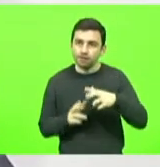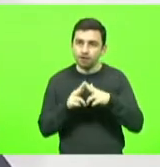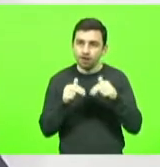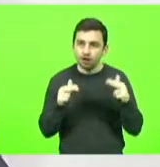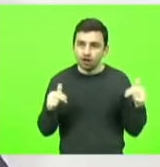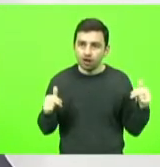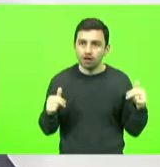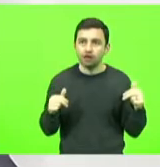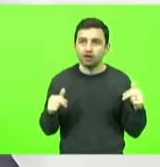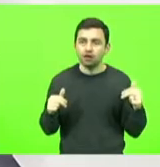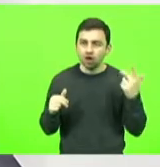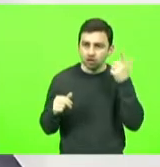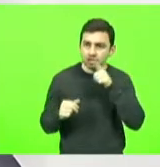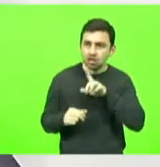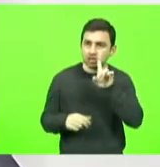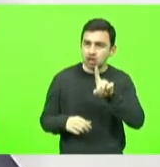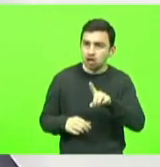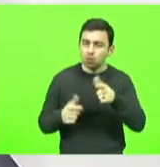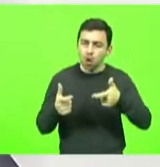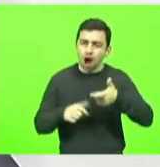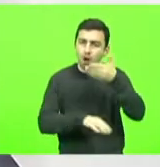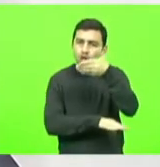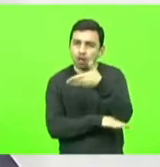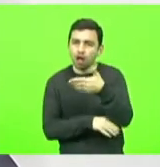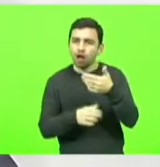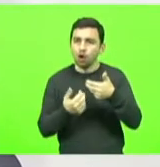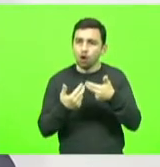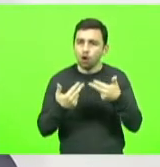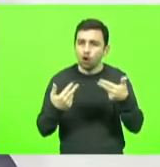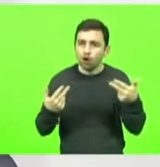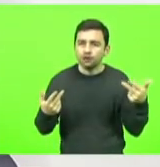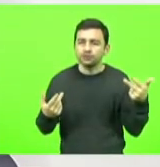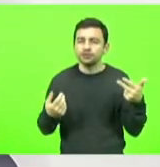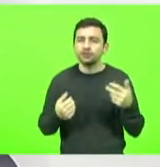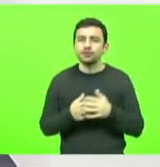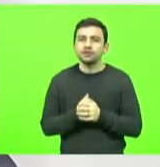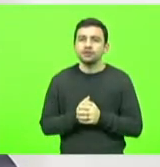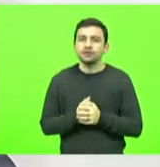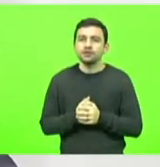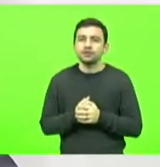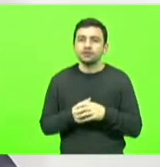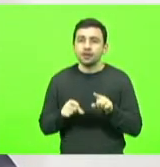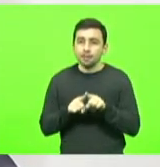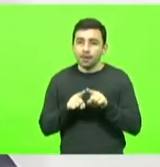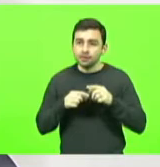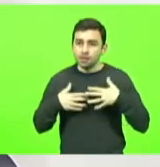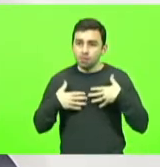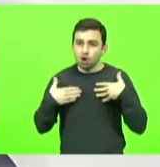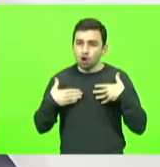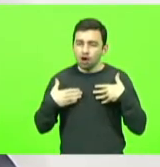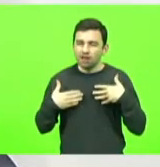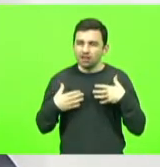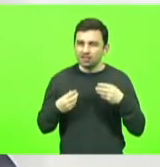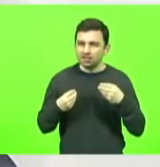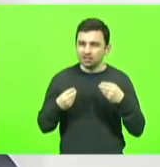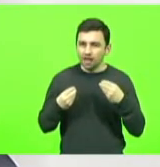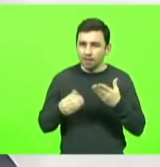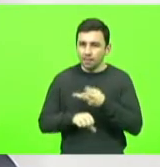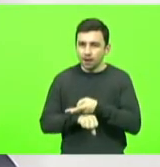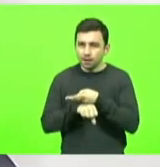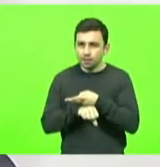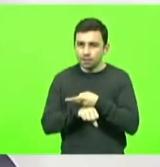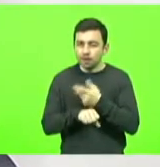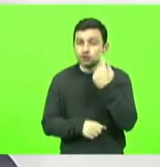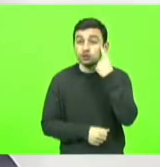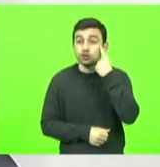inclusive com direito à hospedagem, e a cerimônia de premiação está prevista para o